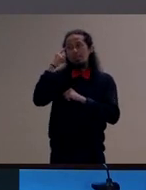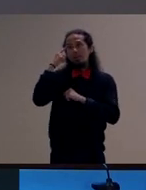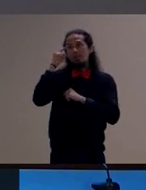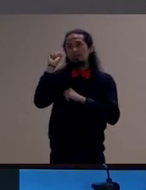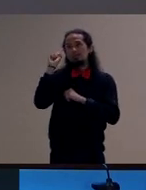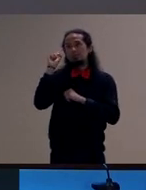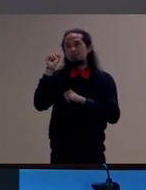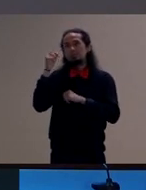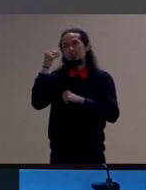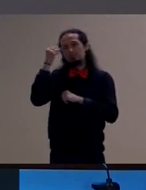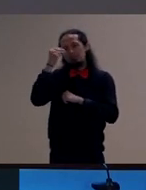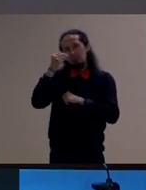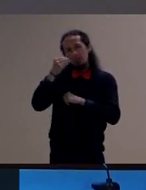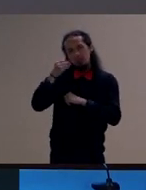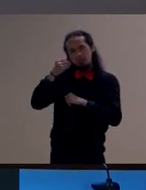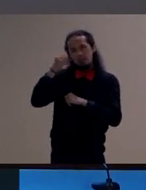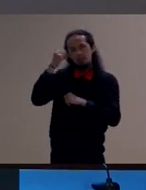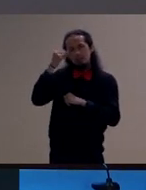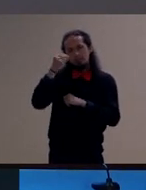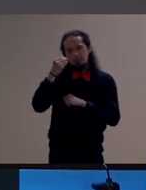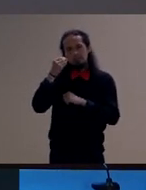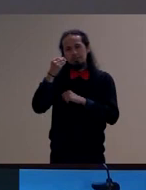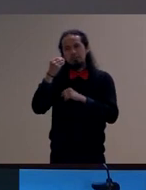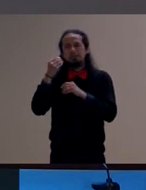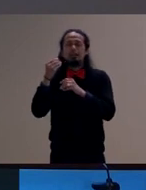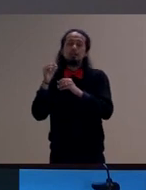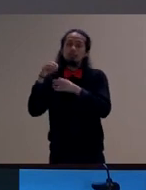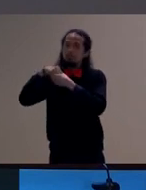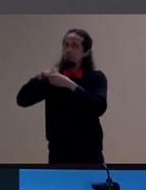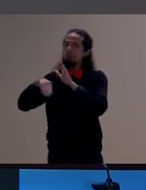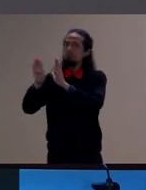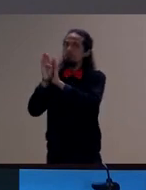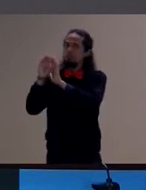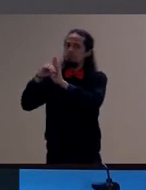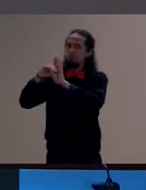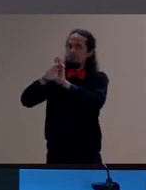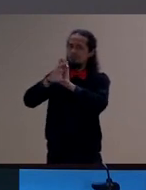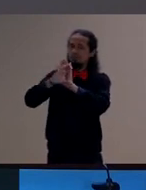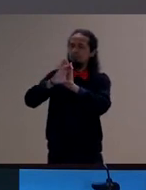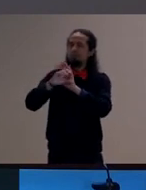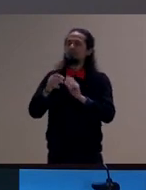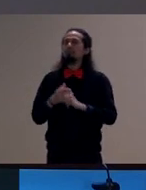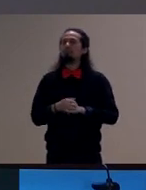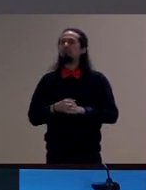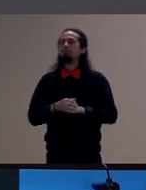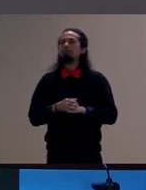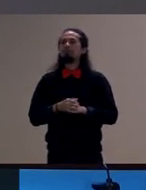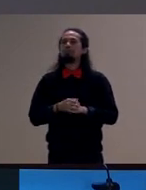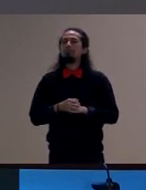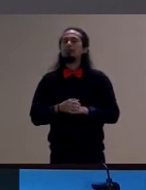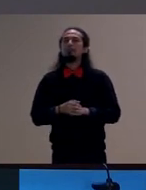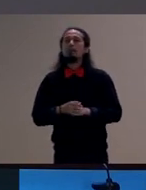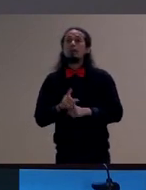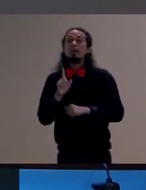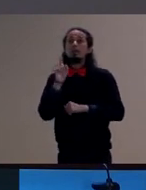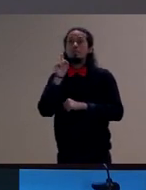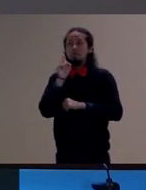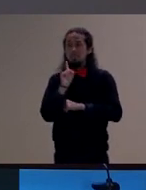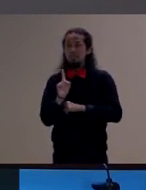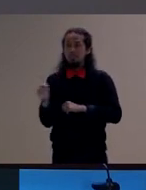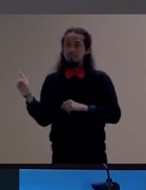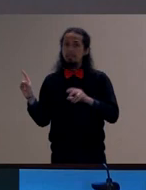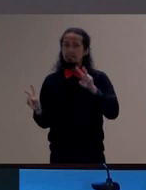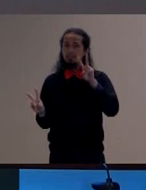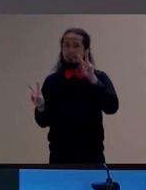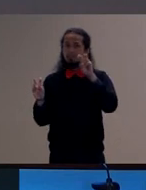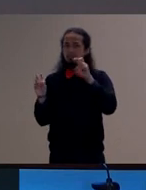base comum curricular veja aqui como que nesse trechinho o Benjamin